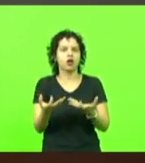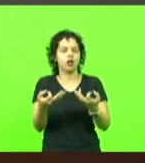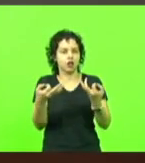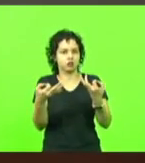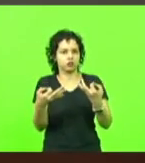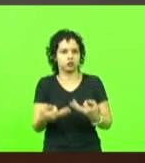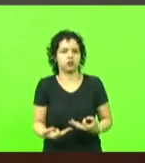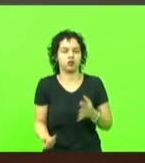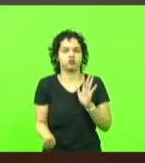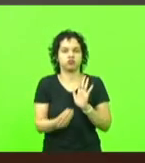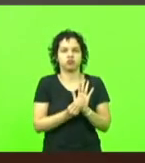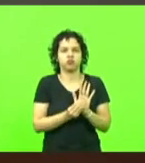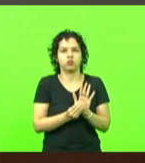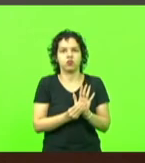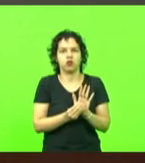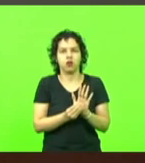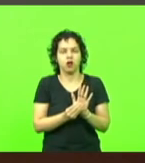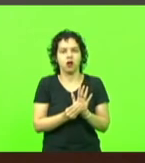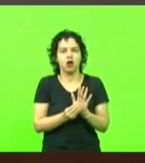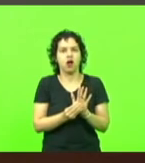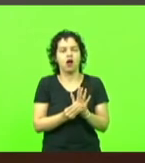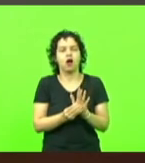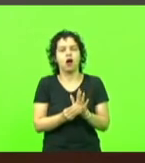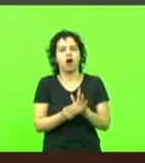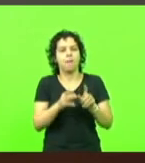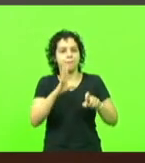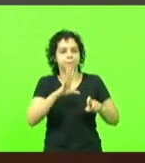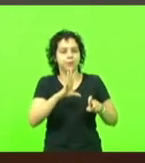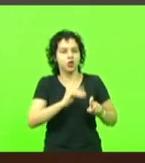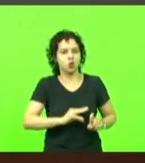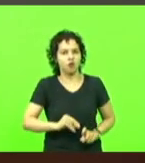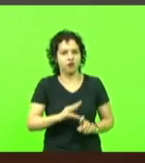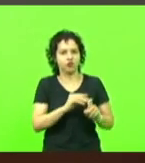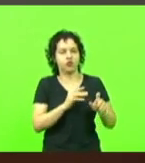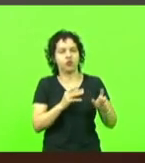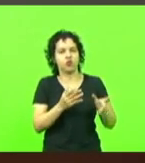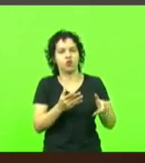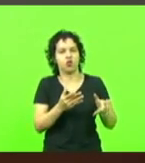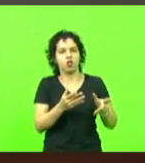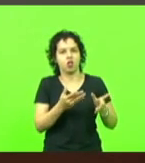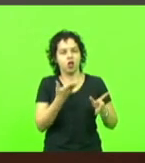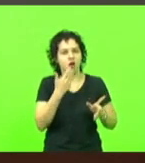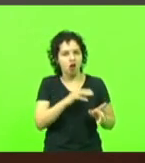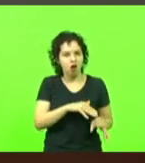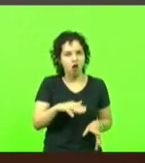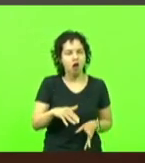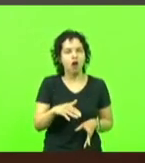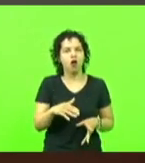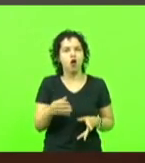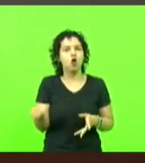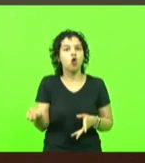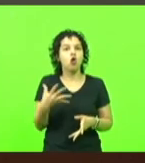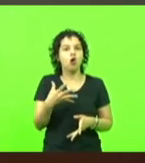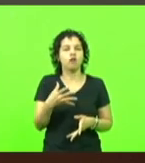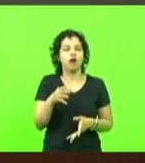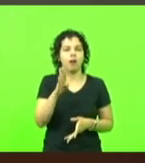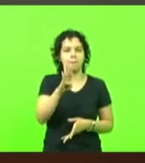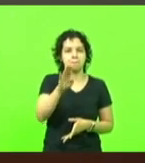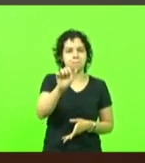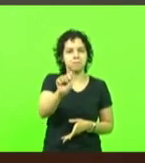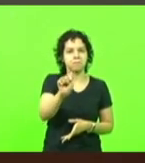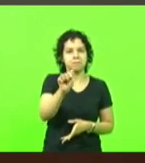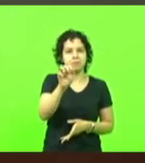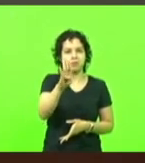pedofilia e o incesto. Agora arrumaram um nome novo para pedófilo são os baby lovers os